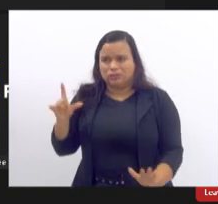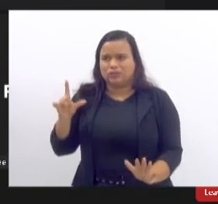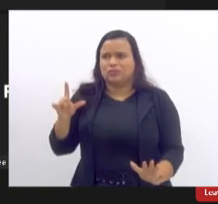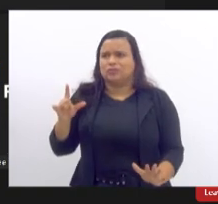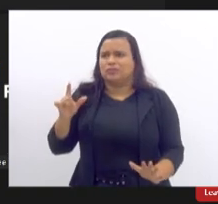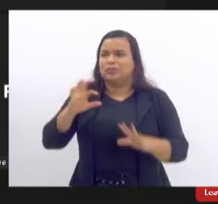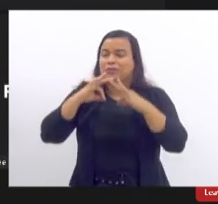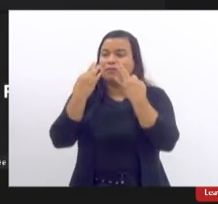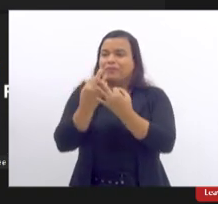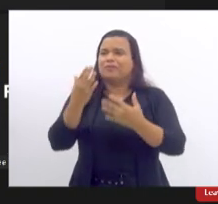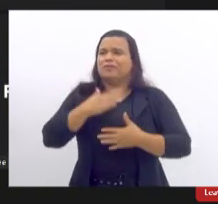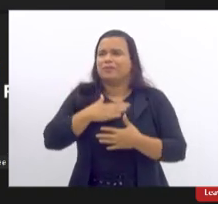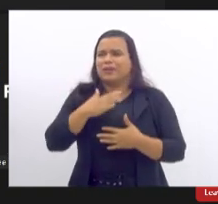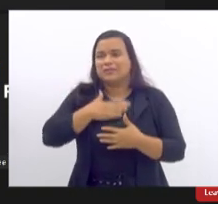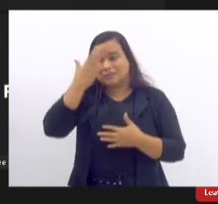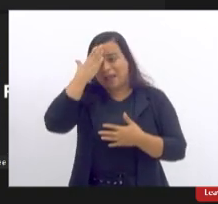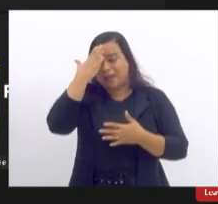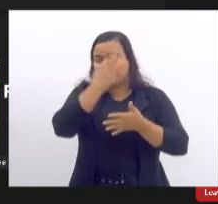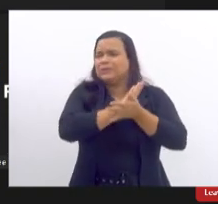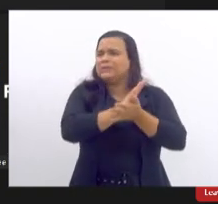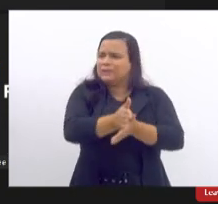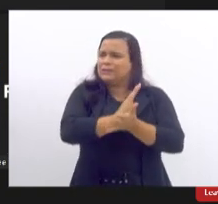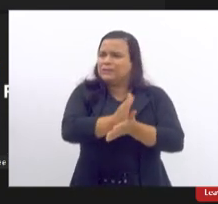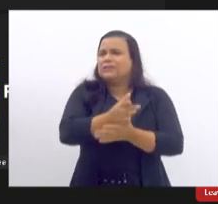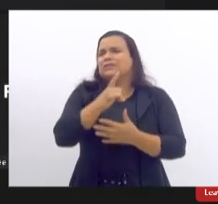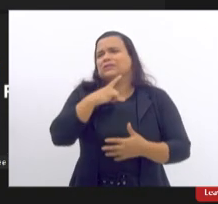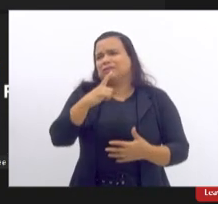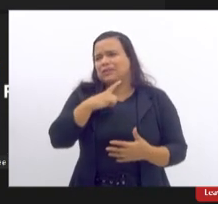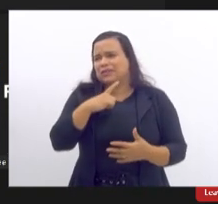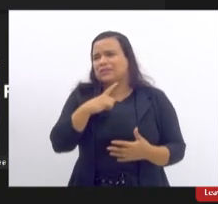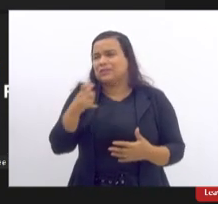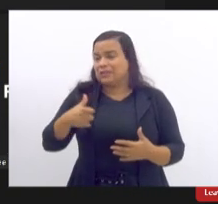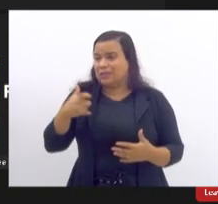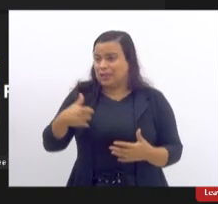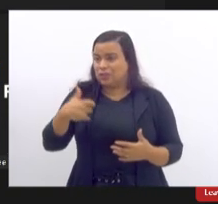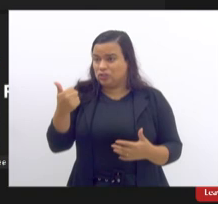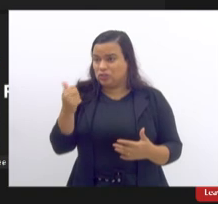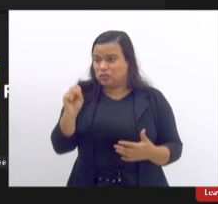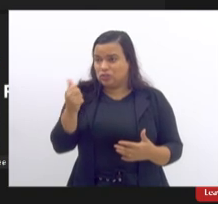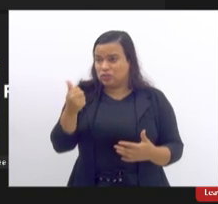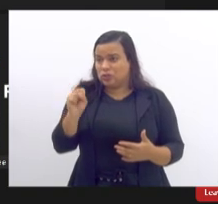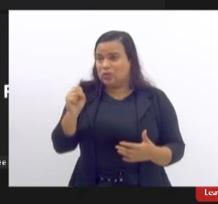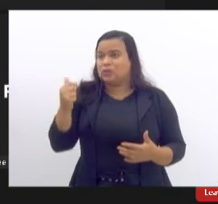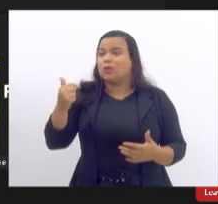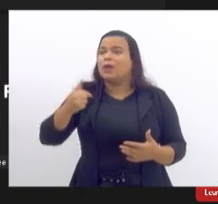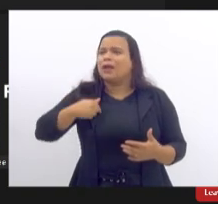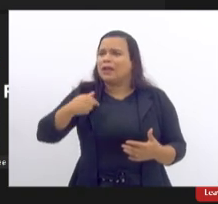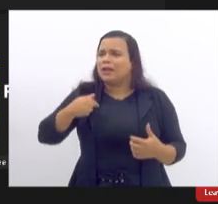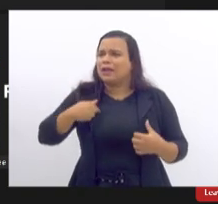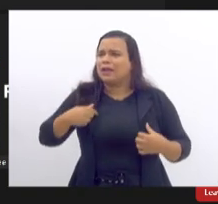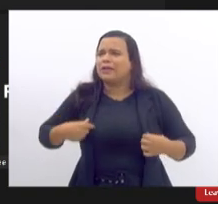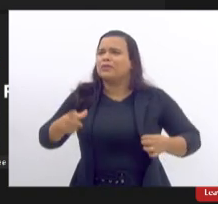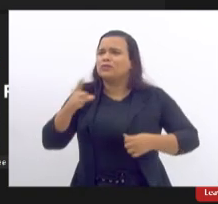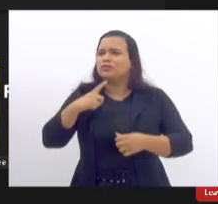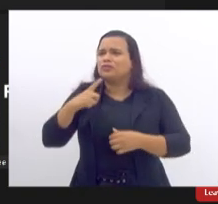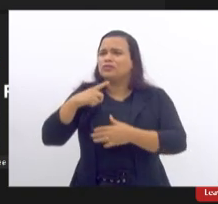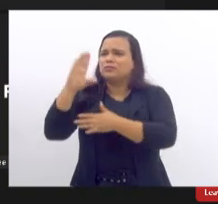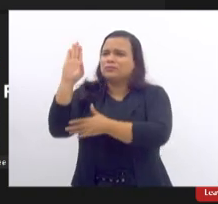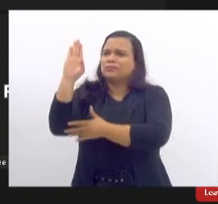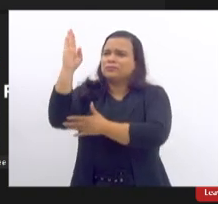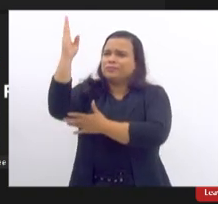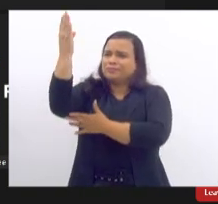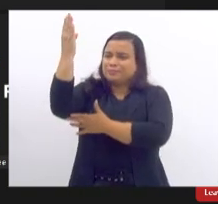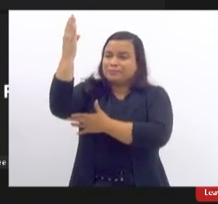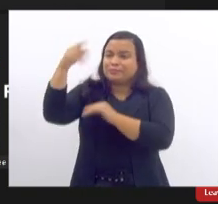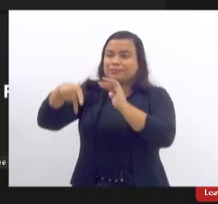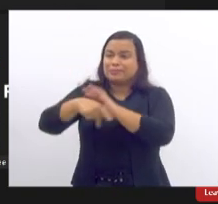família sabia o que era discriminação com 18 anos eu estava pendurado no pau de arada da vila militar